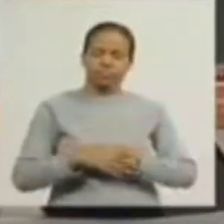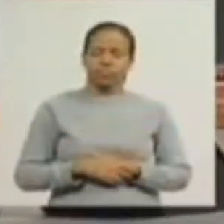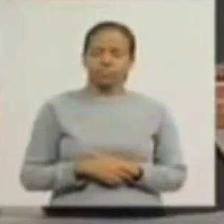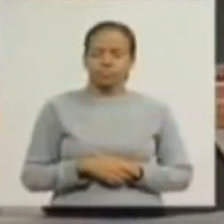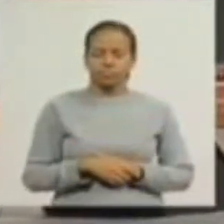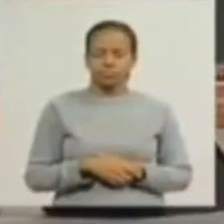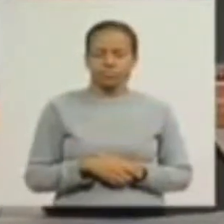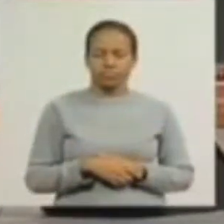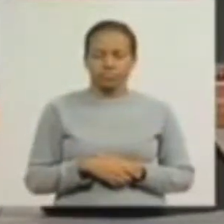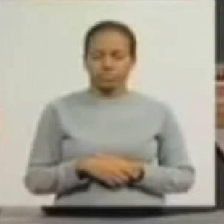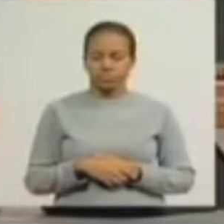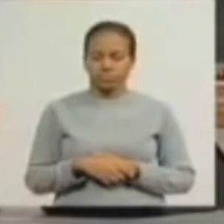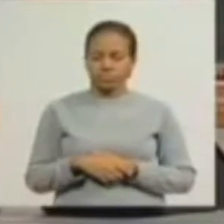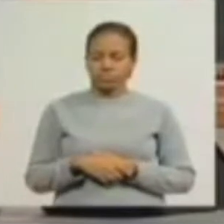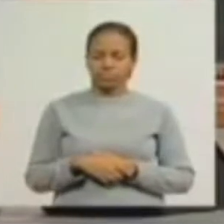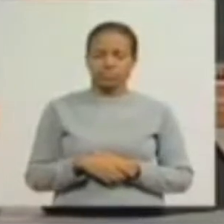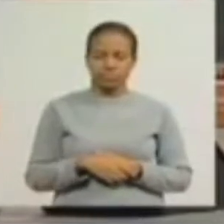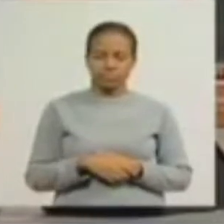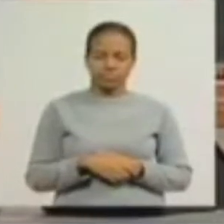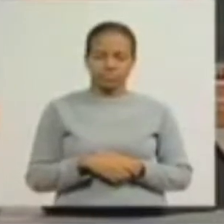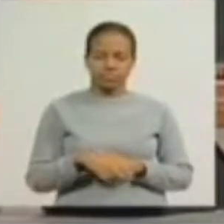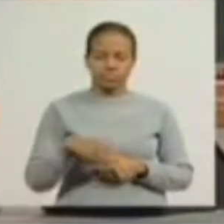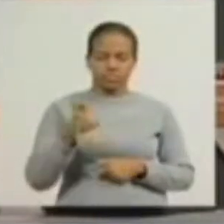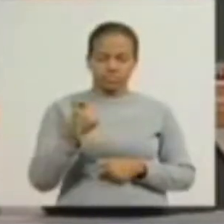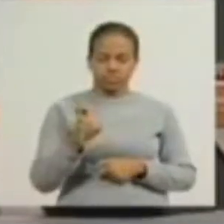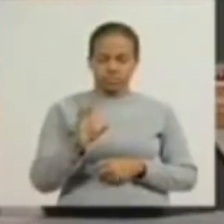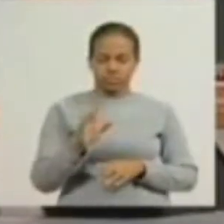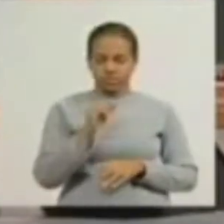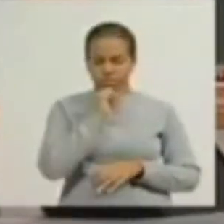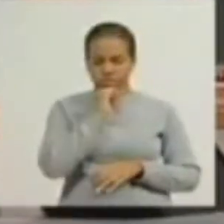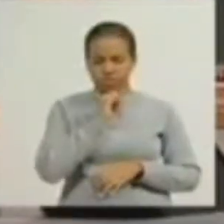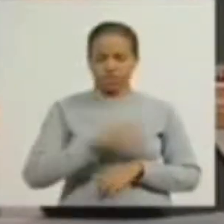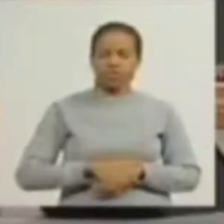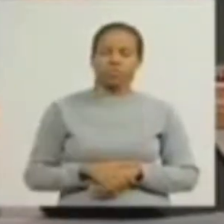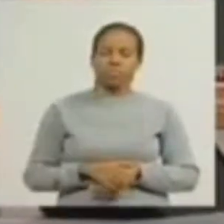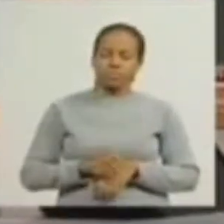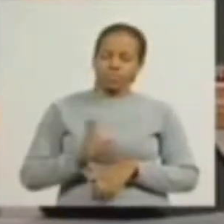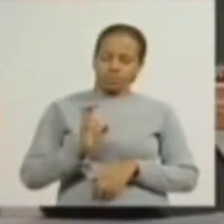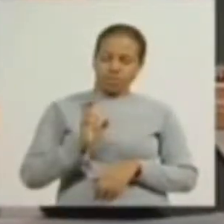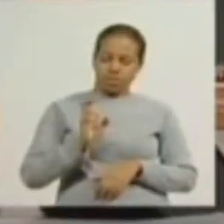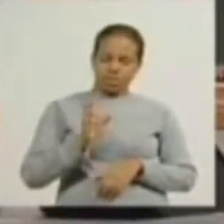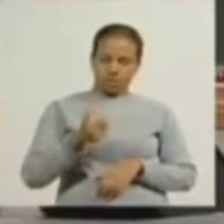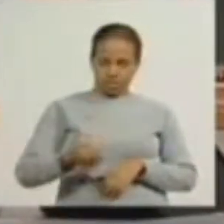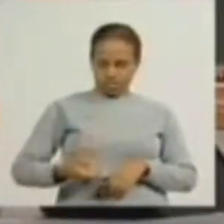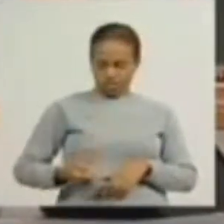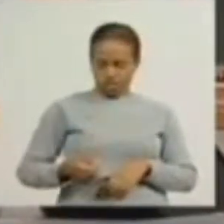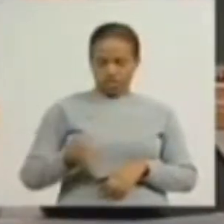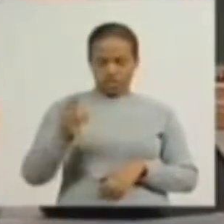primeiro mistério, no quinto mistério contemplamos a morte de Jesus na cruz